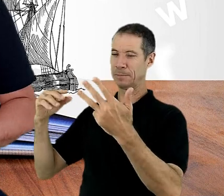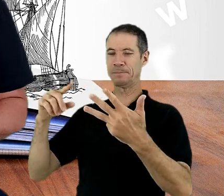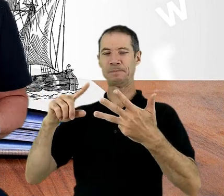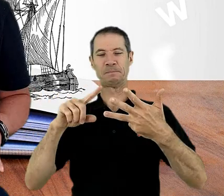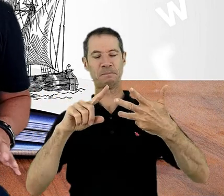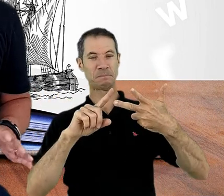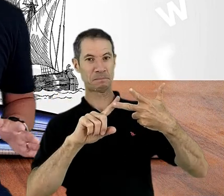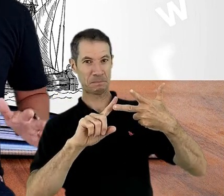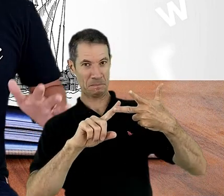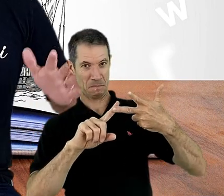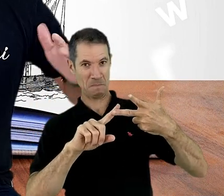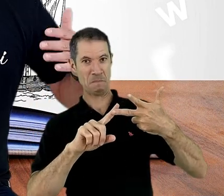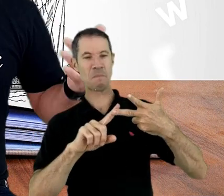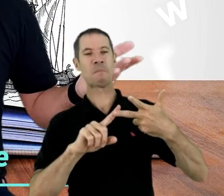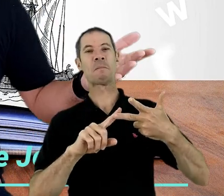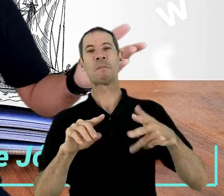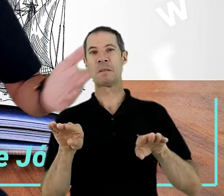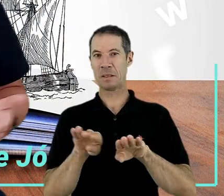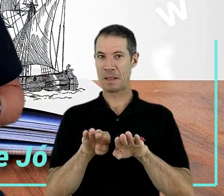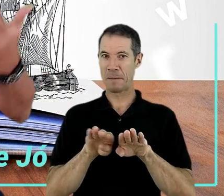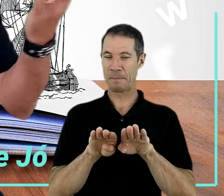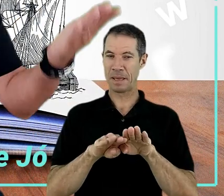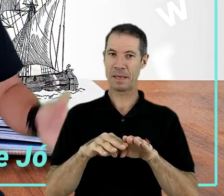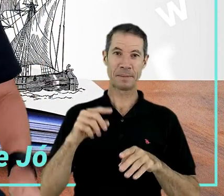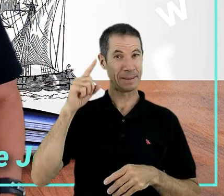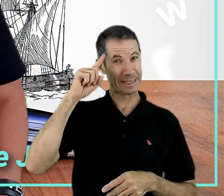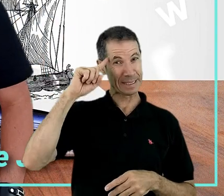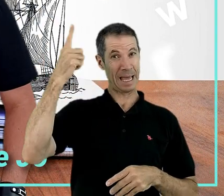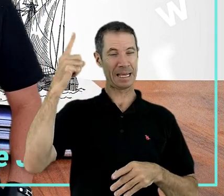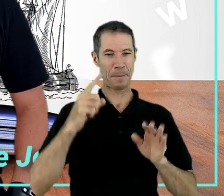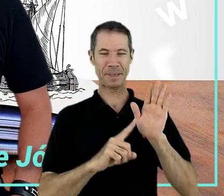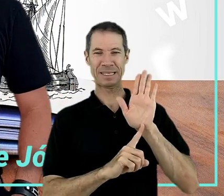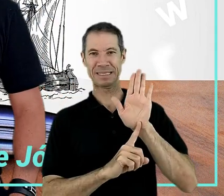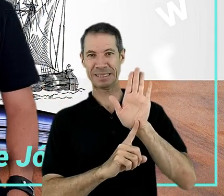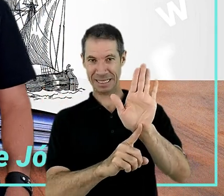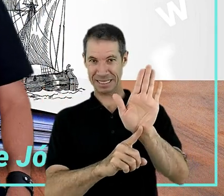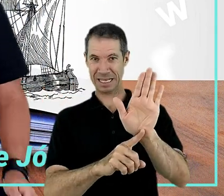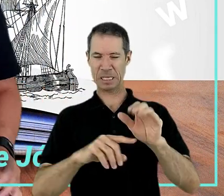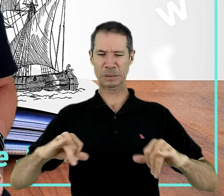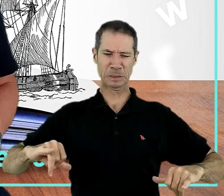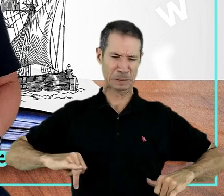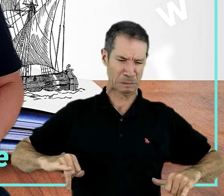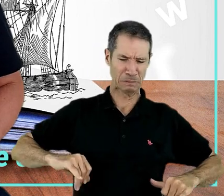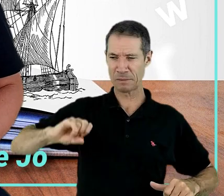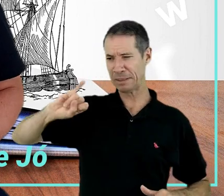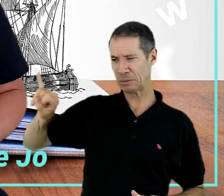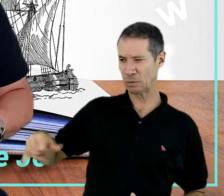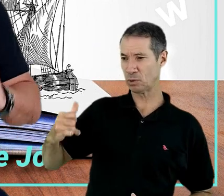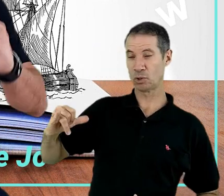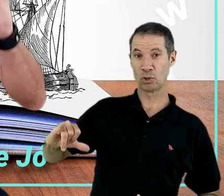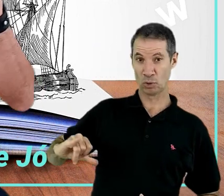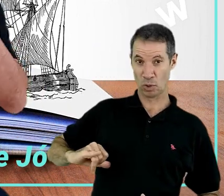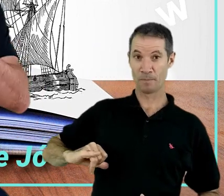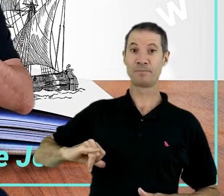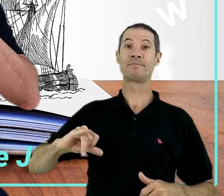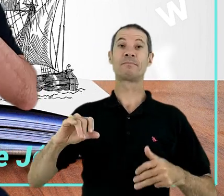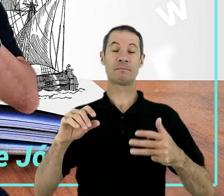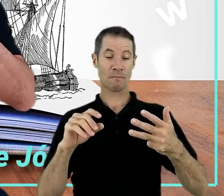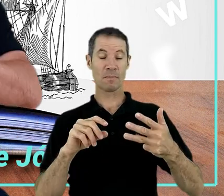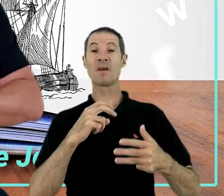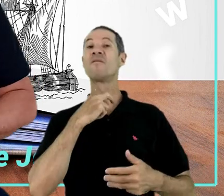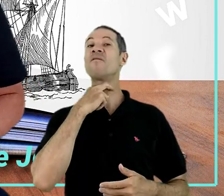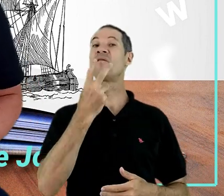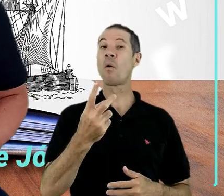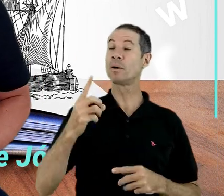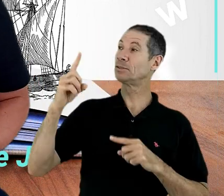Eu mesmo fui que me lancei a apresentar o sofrimento de Jó. Nós temos a voz de